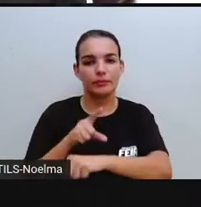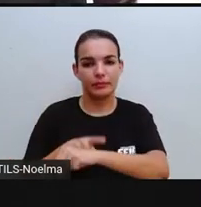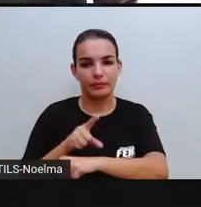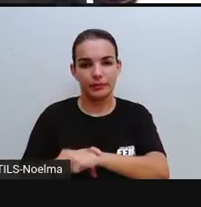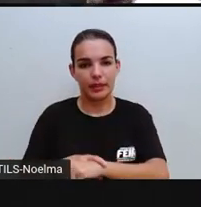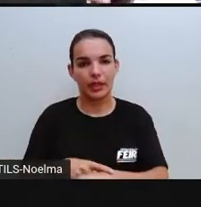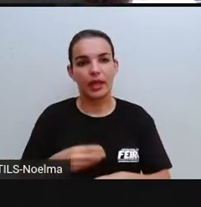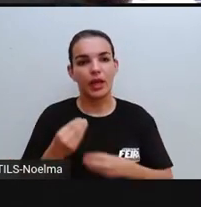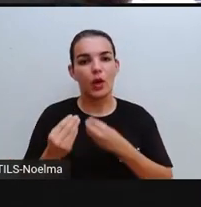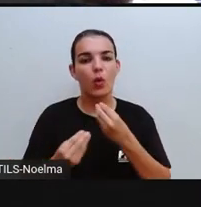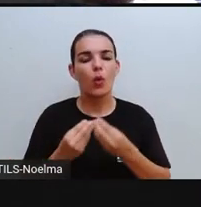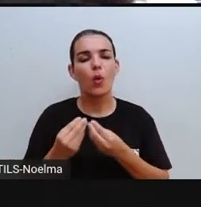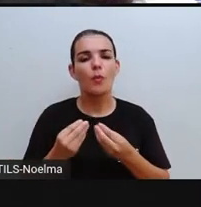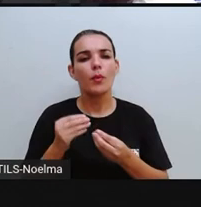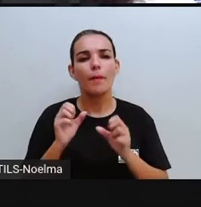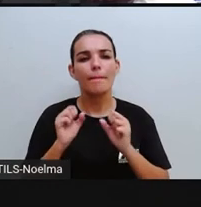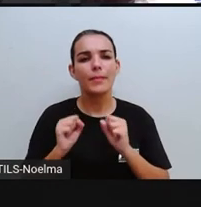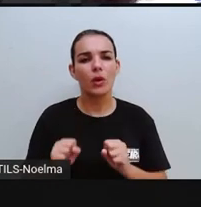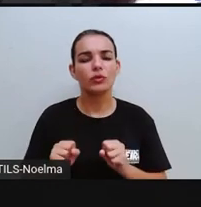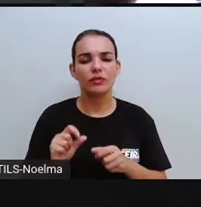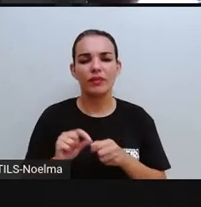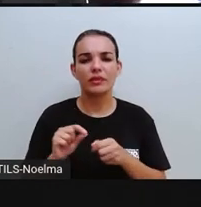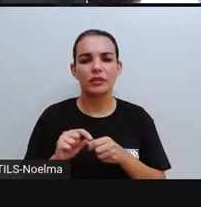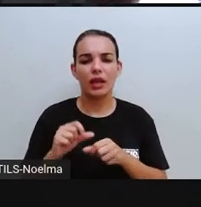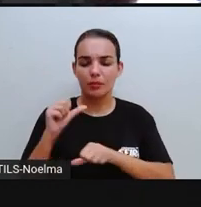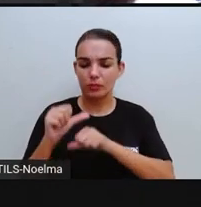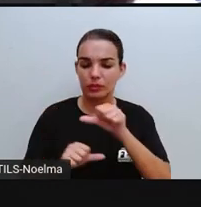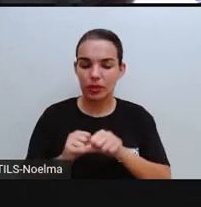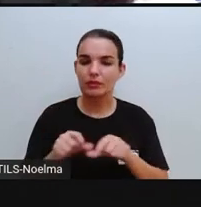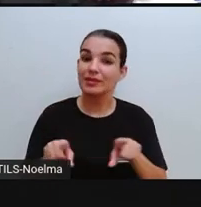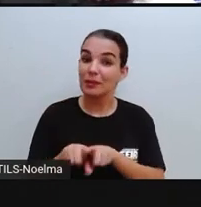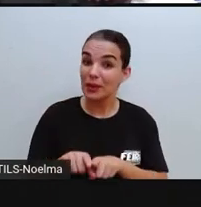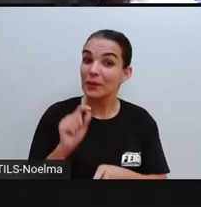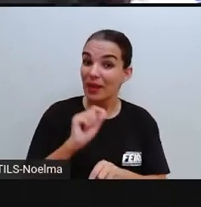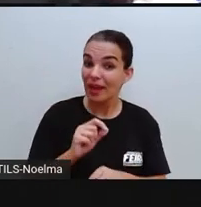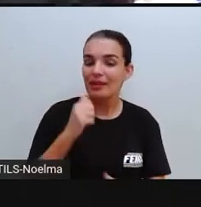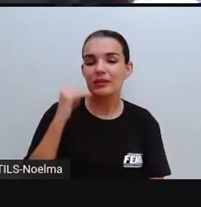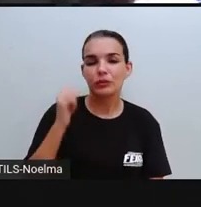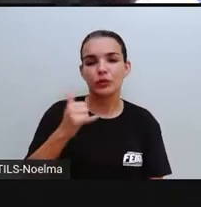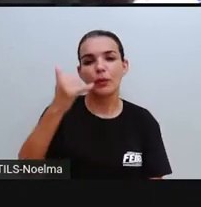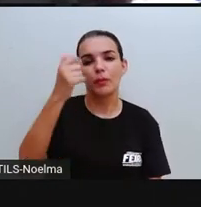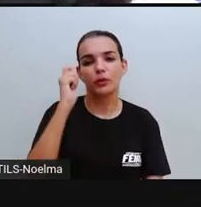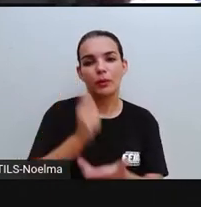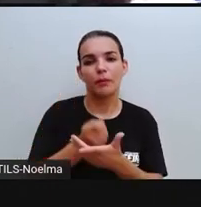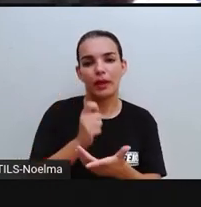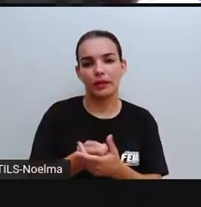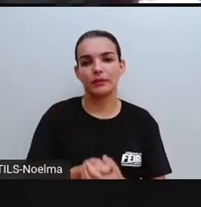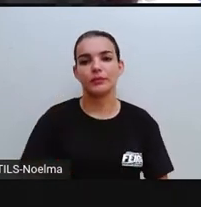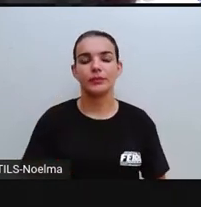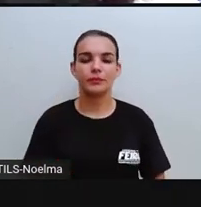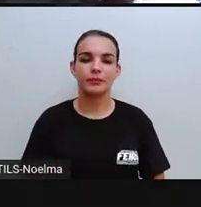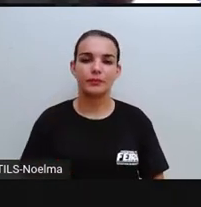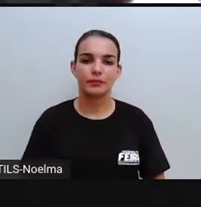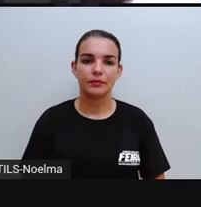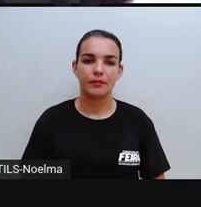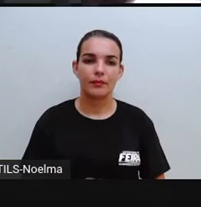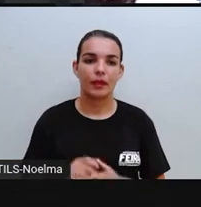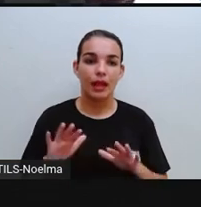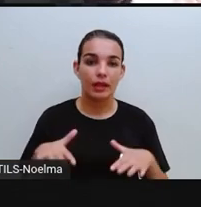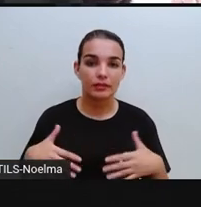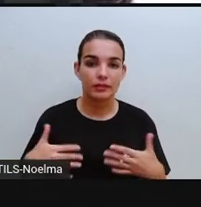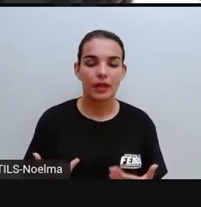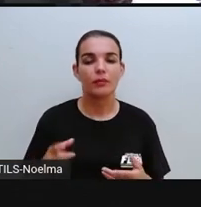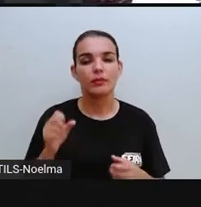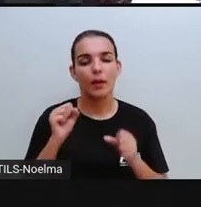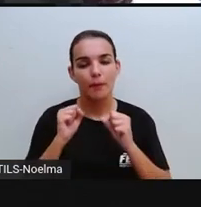E como é pró que é feita essa alteração através dos impostos que nós pagamos, tá bom? Então, os impostos